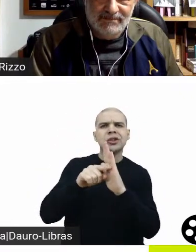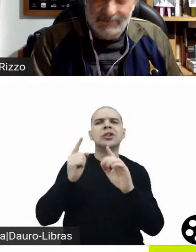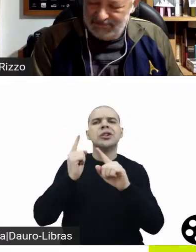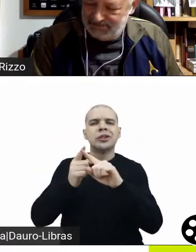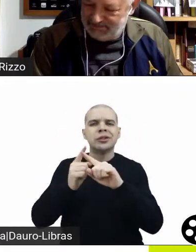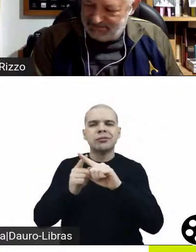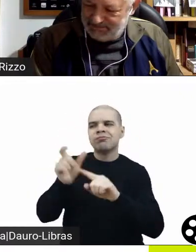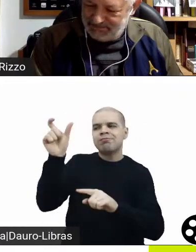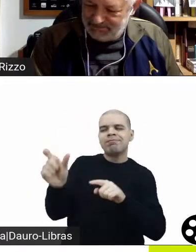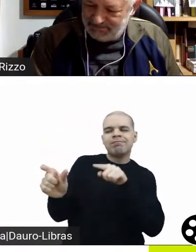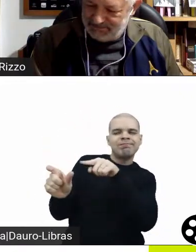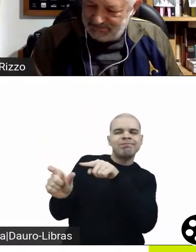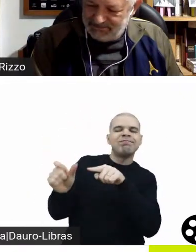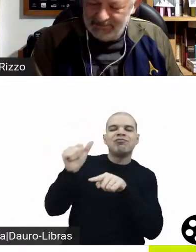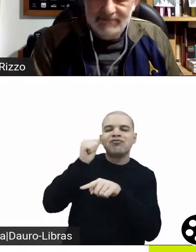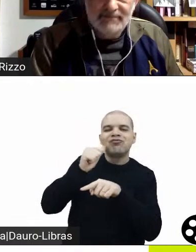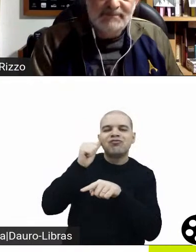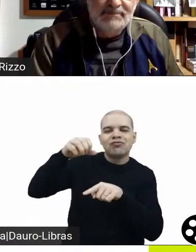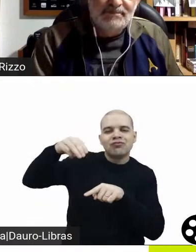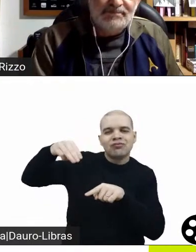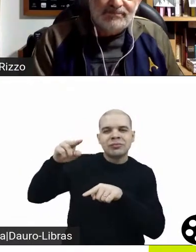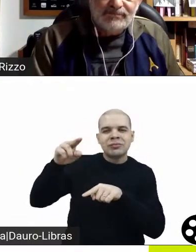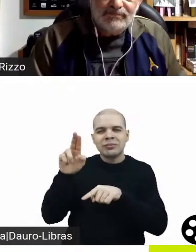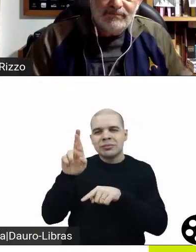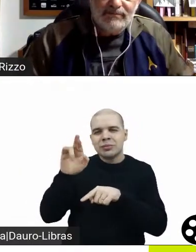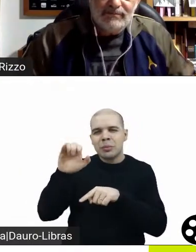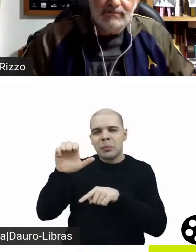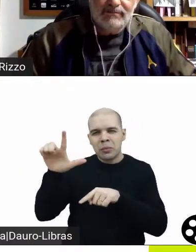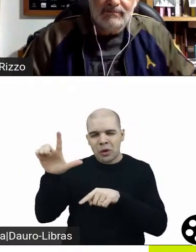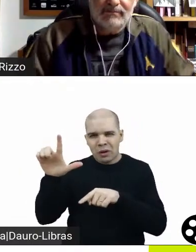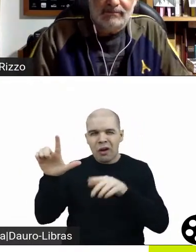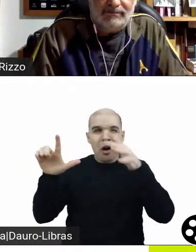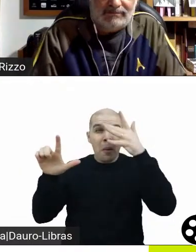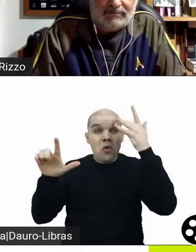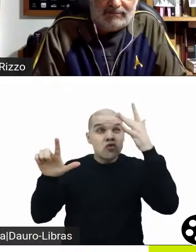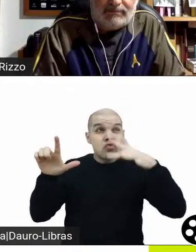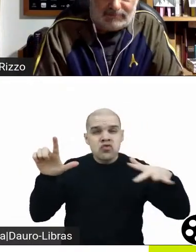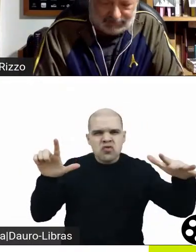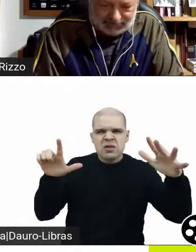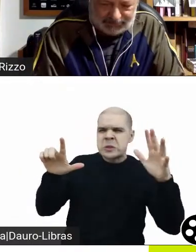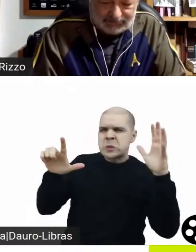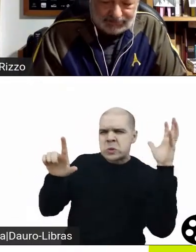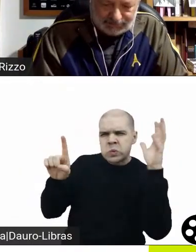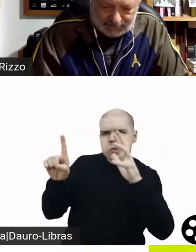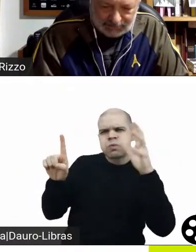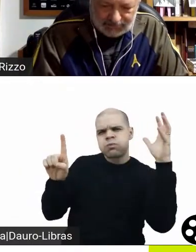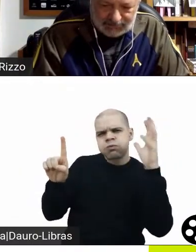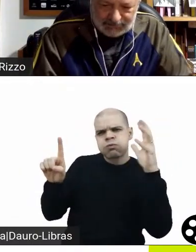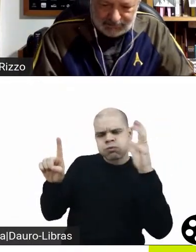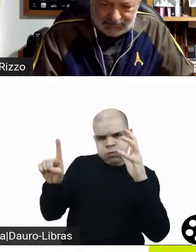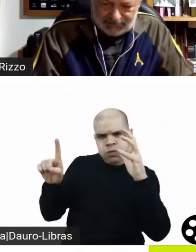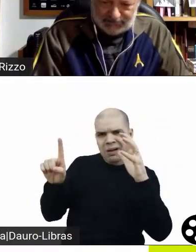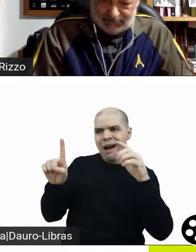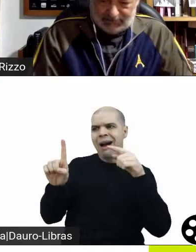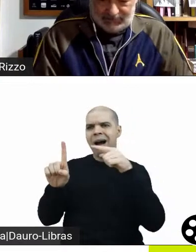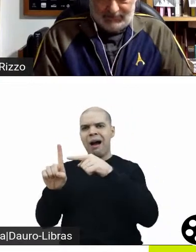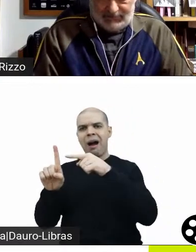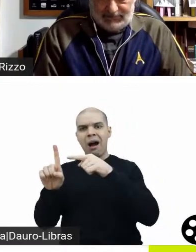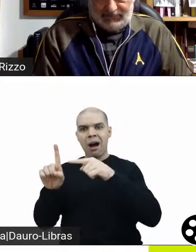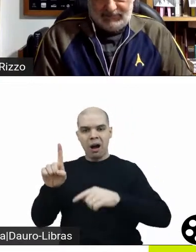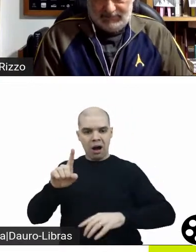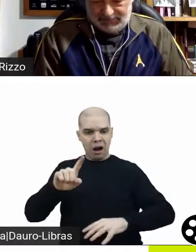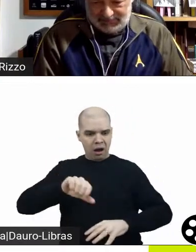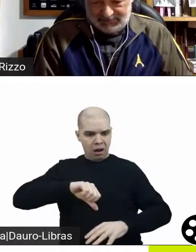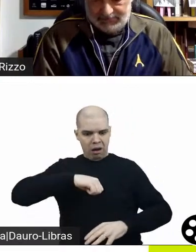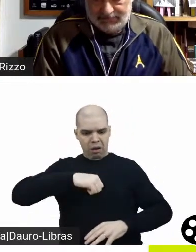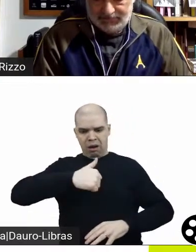condicionada a se enxergar de uma maneira dentro de um universo que é dominada pela sua figura paterna, a sua figura patriarcal, ela é obrigada